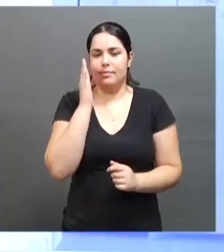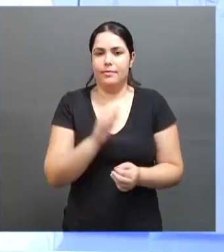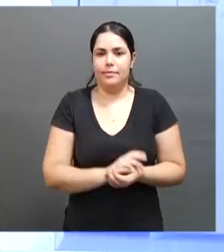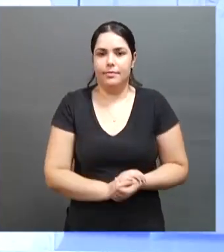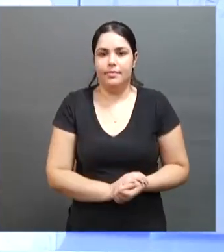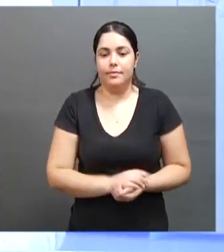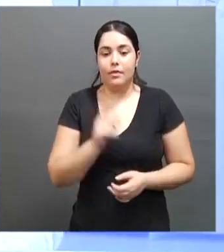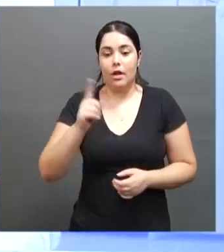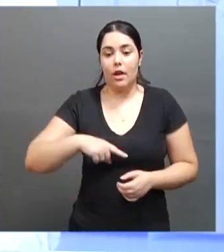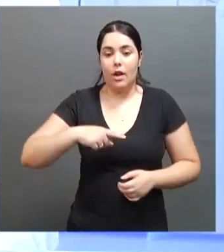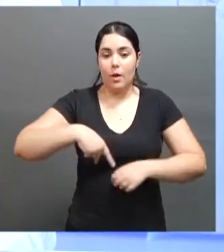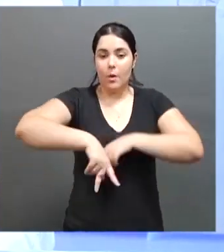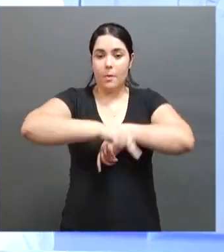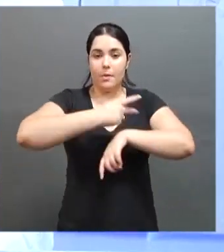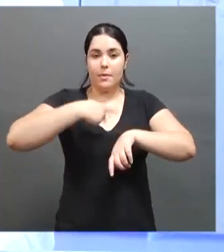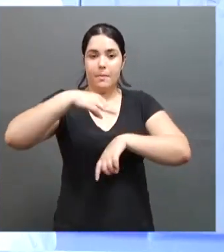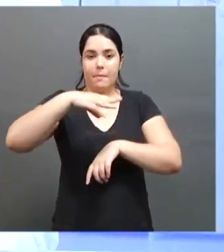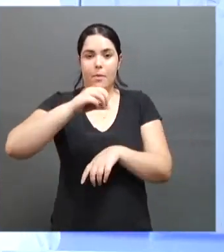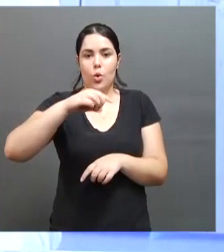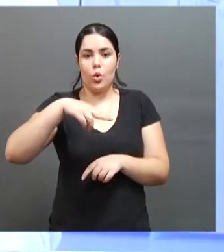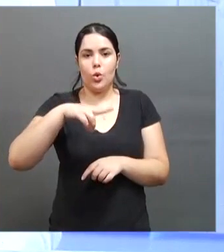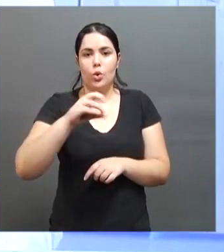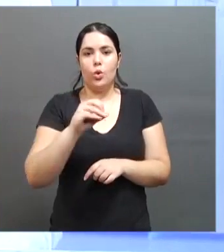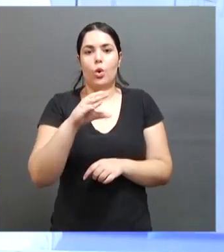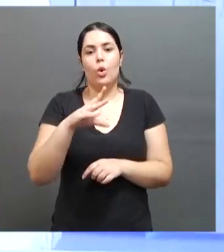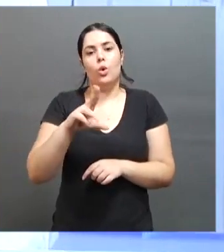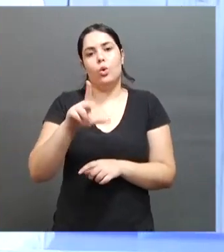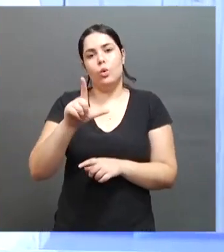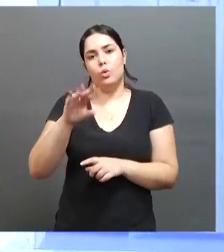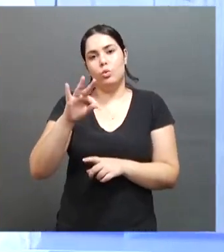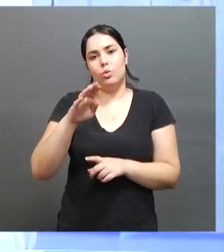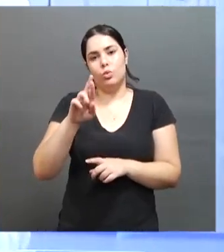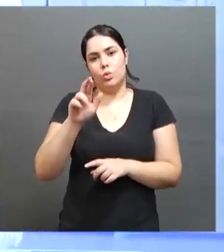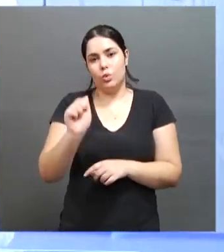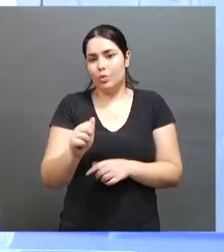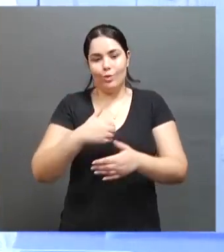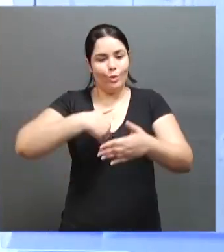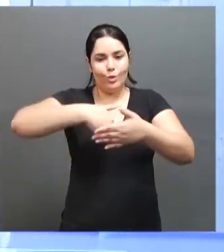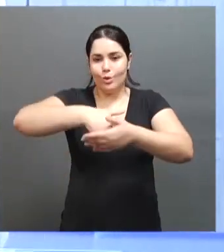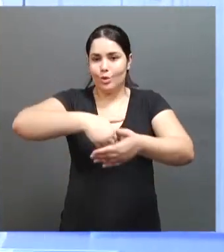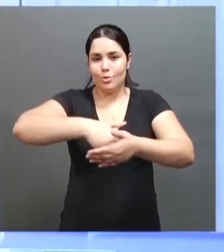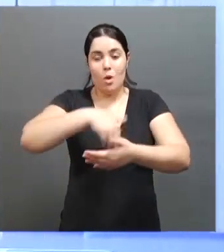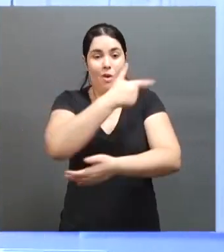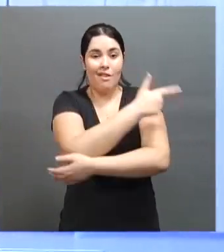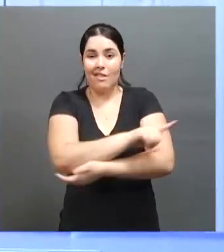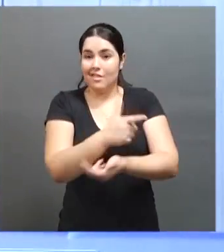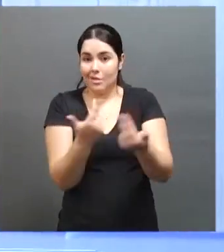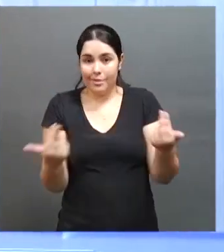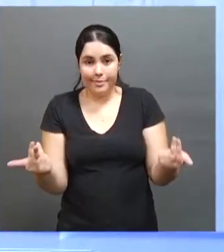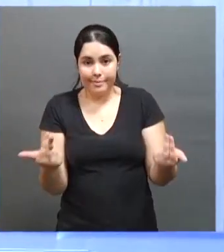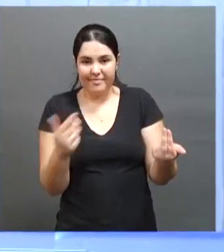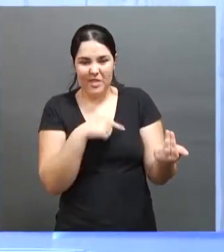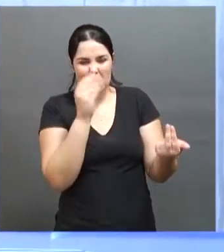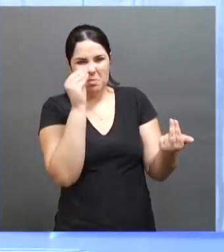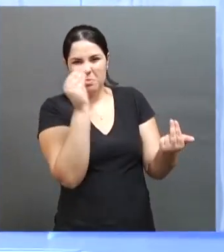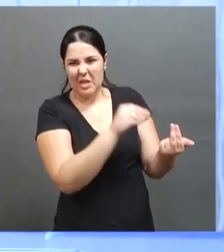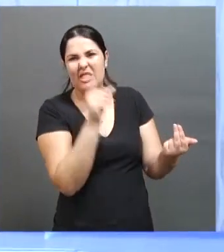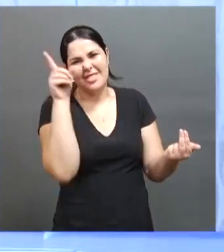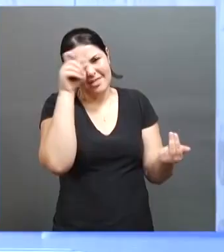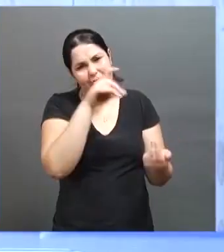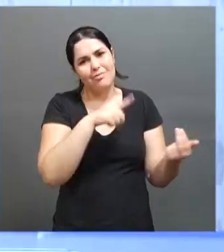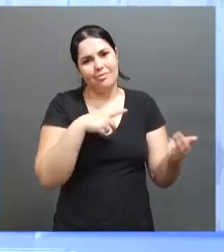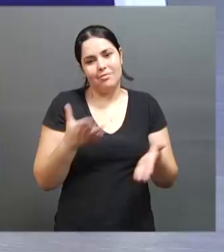é um país que tem a monocultura do futebol. Então, os demais esportes, a gente, é difícil ter